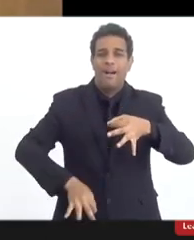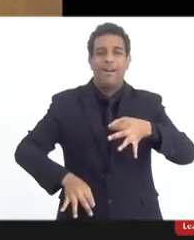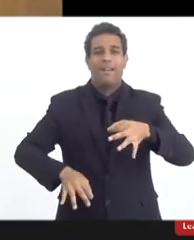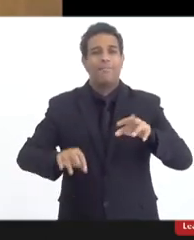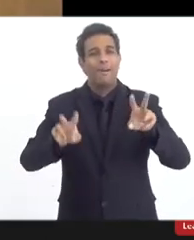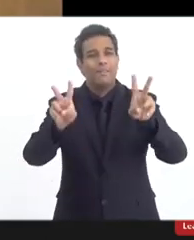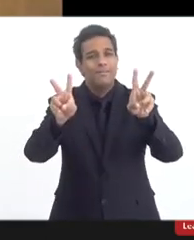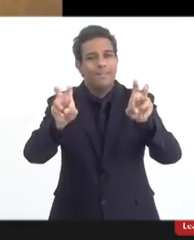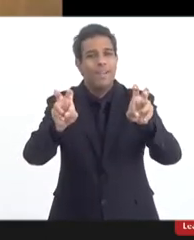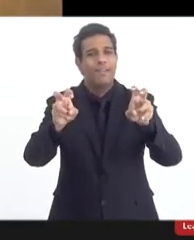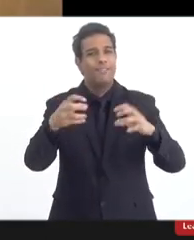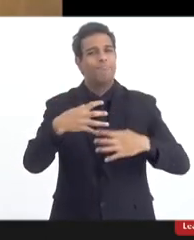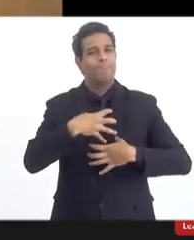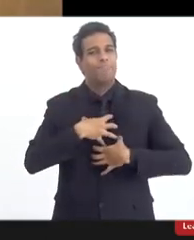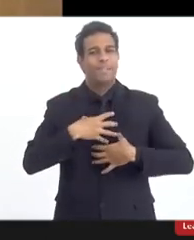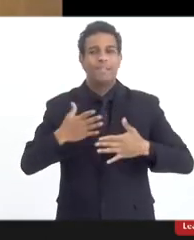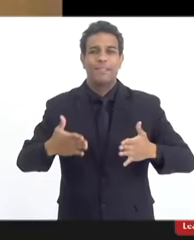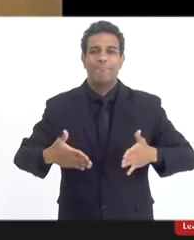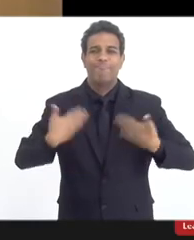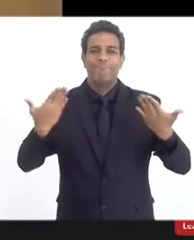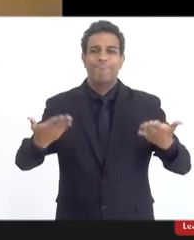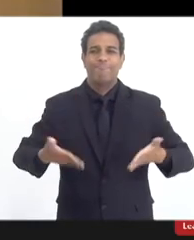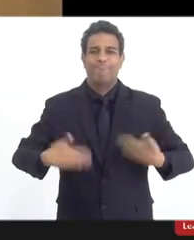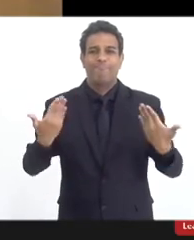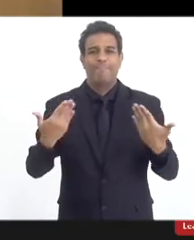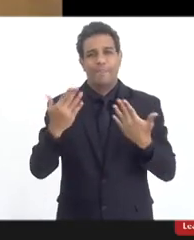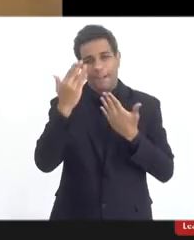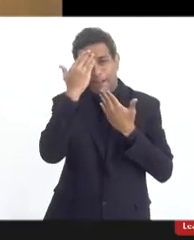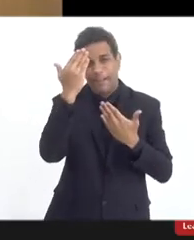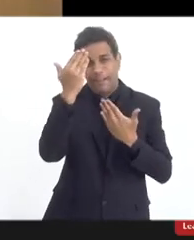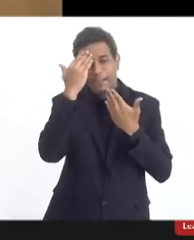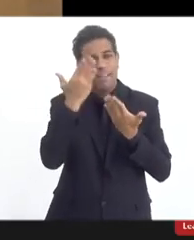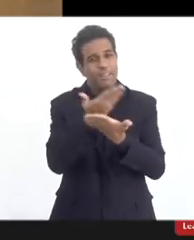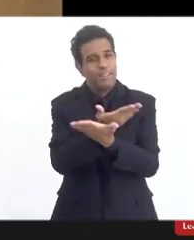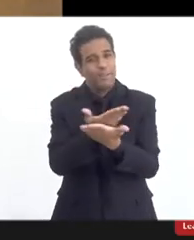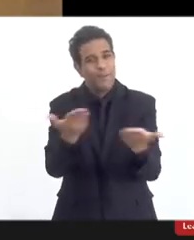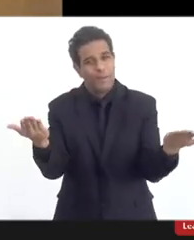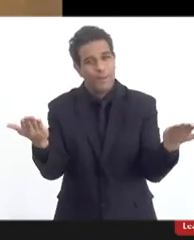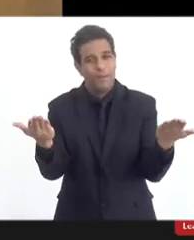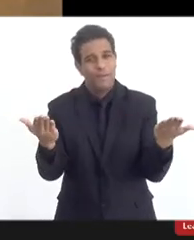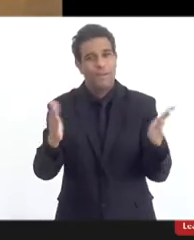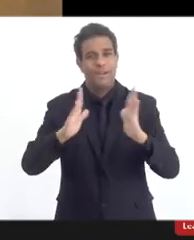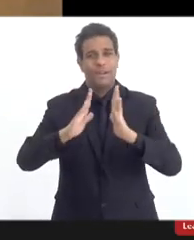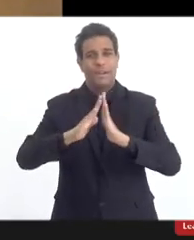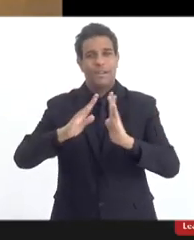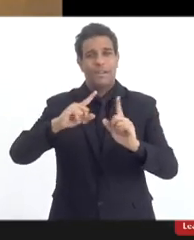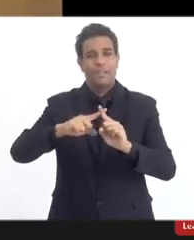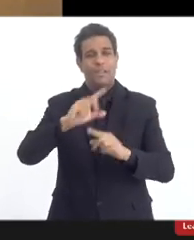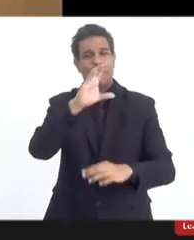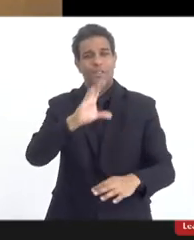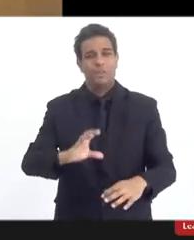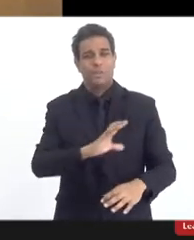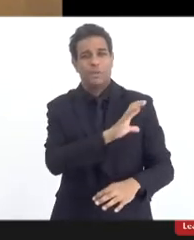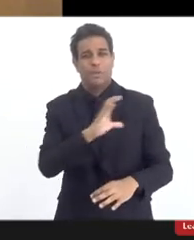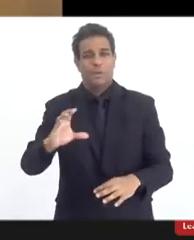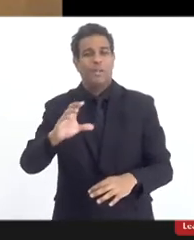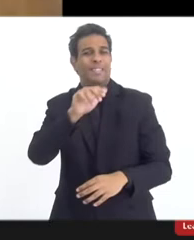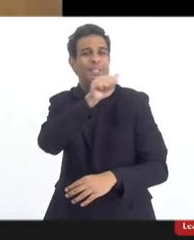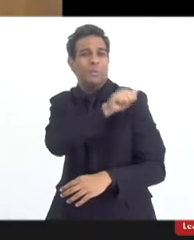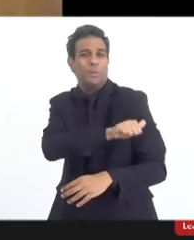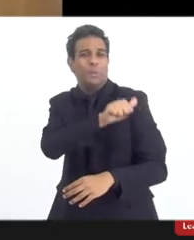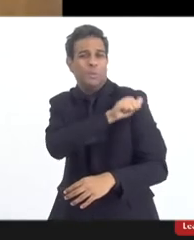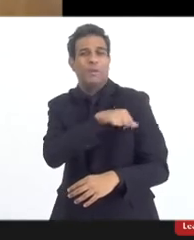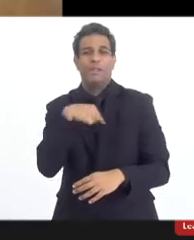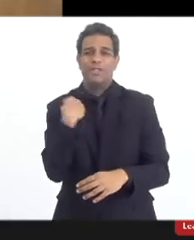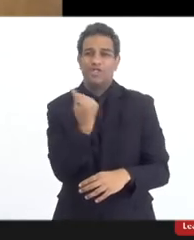um tema que empolga, não é? E agradeço a todos. A Igreja Católica, a Arquidiocese do Rio de Janeiro,